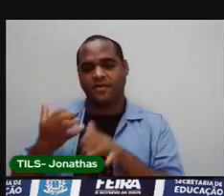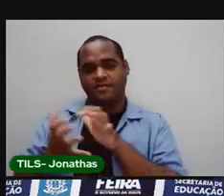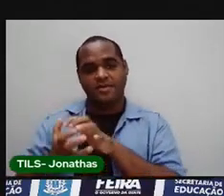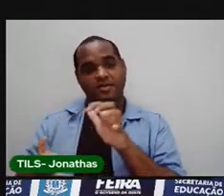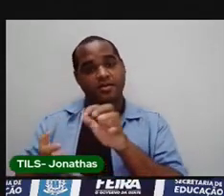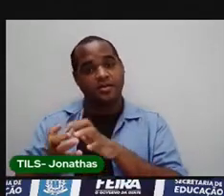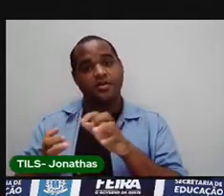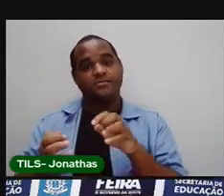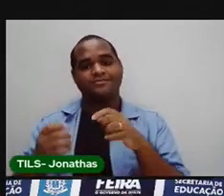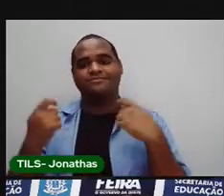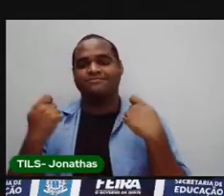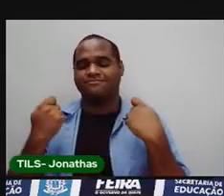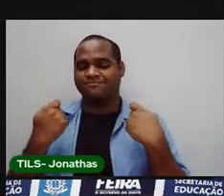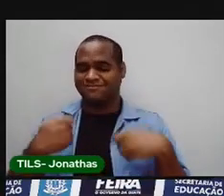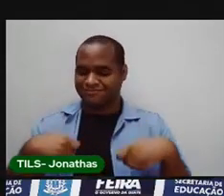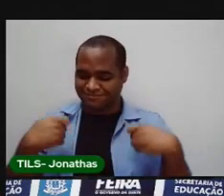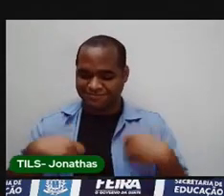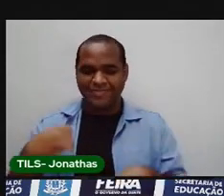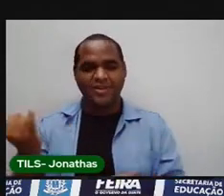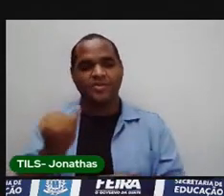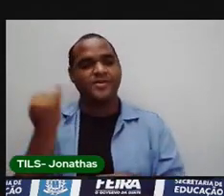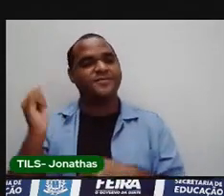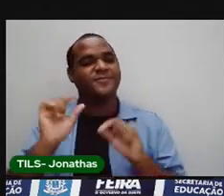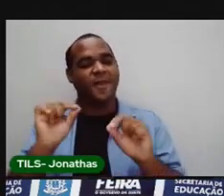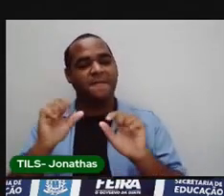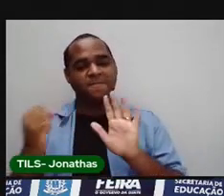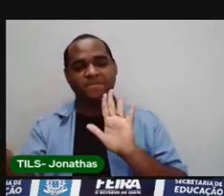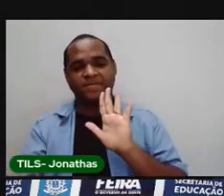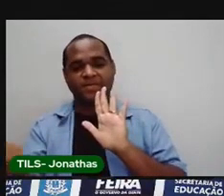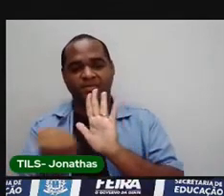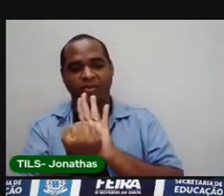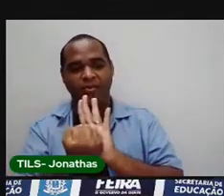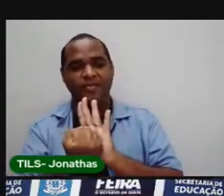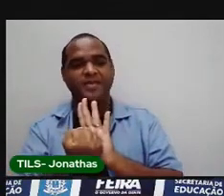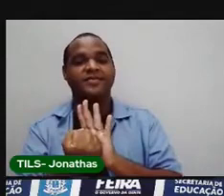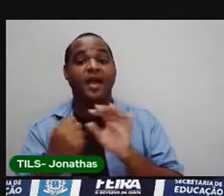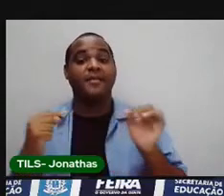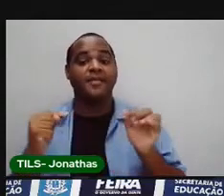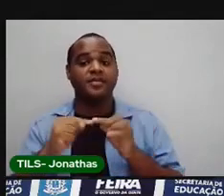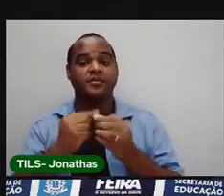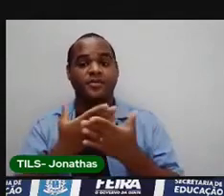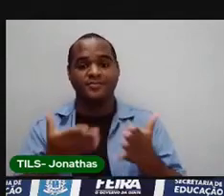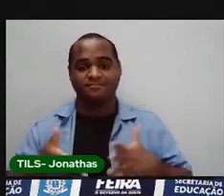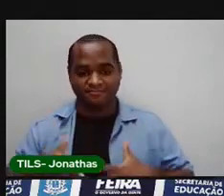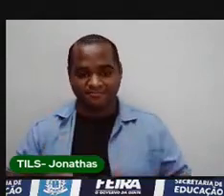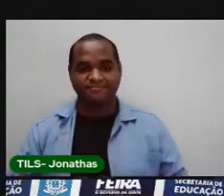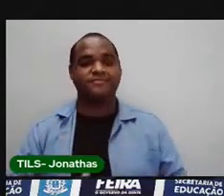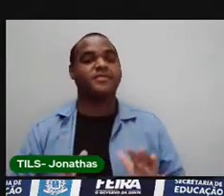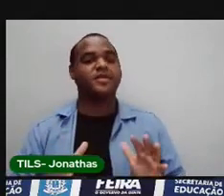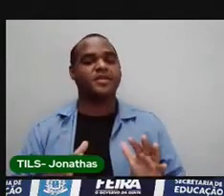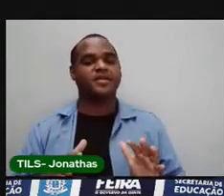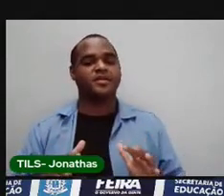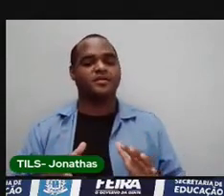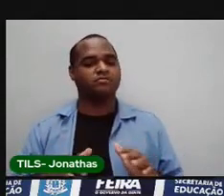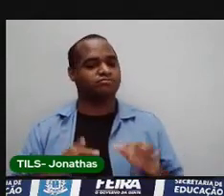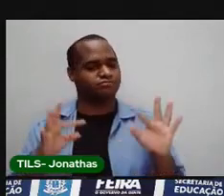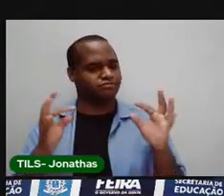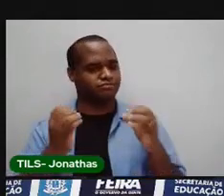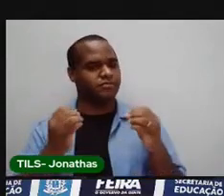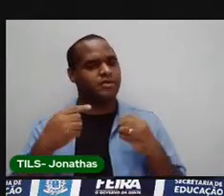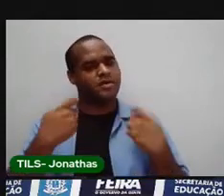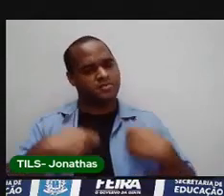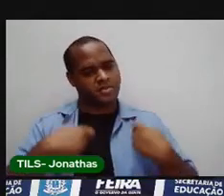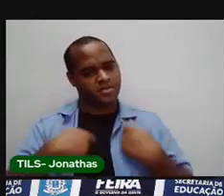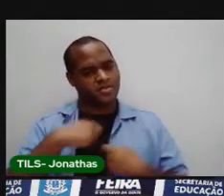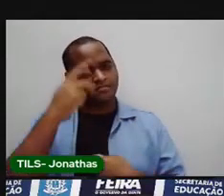bem velhinha. É preciso ter um documento que comprova que a gente nasceu. Tudo que diz